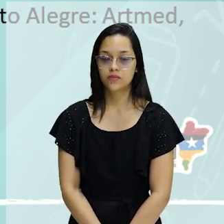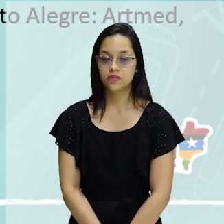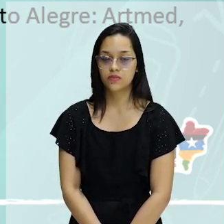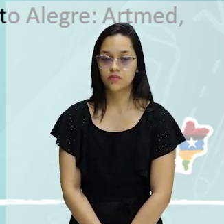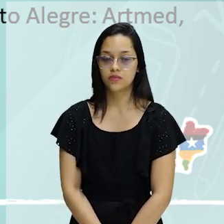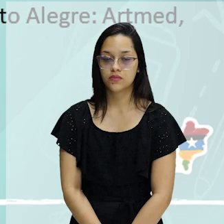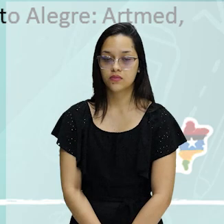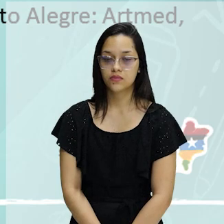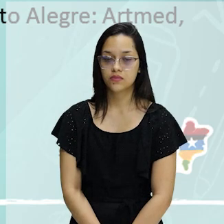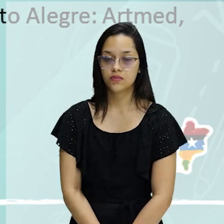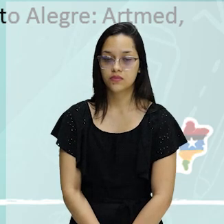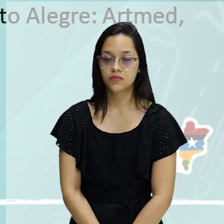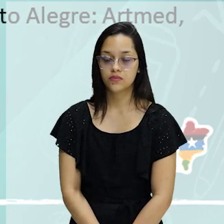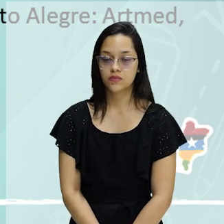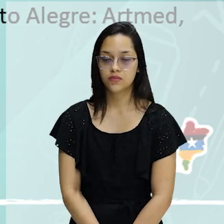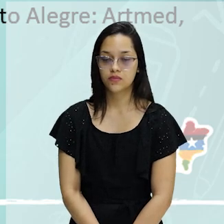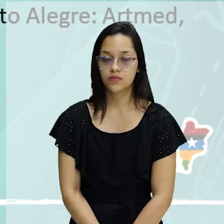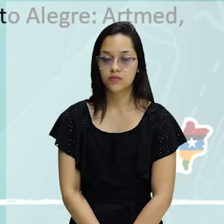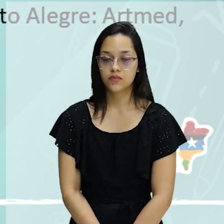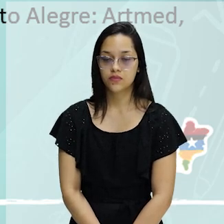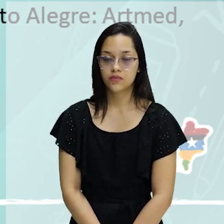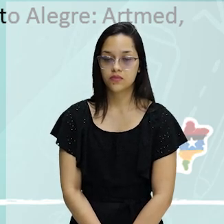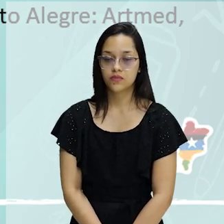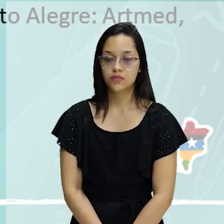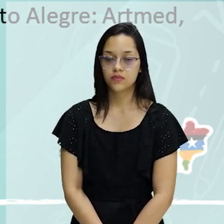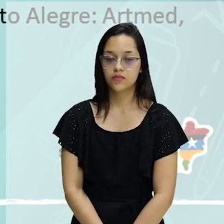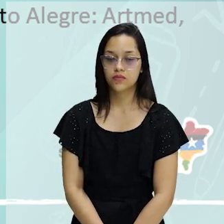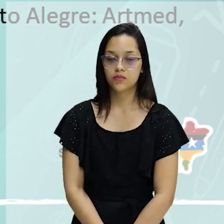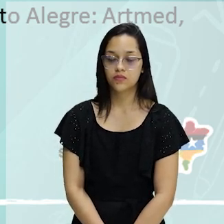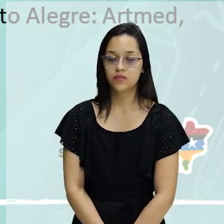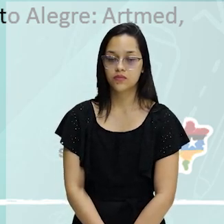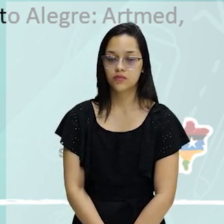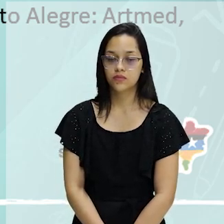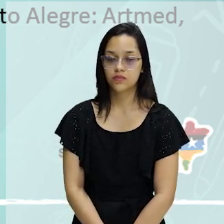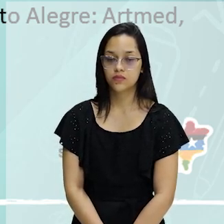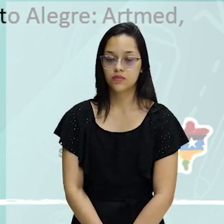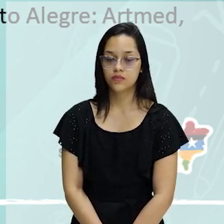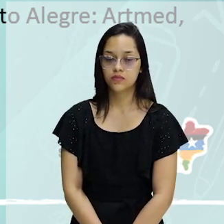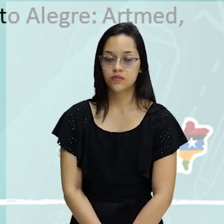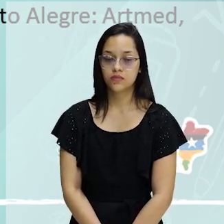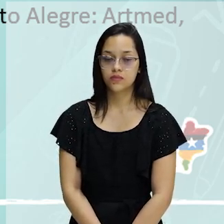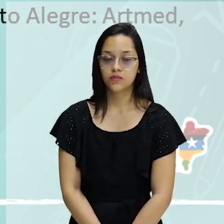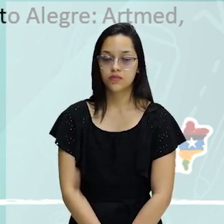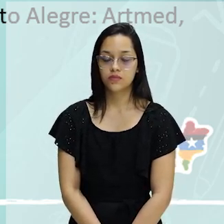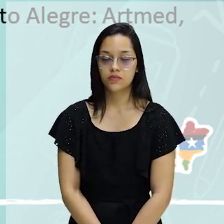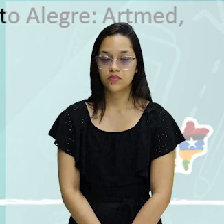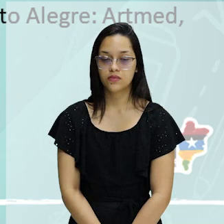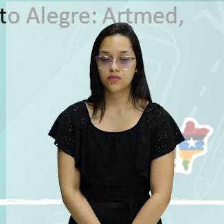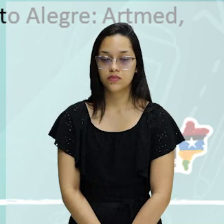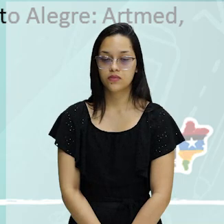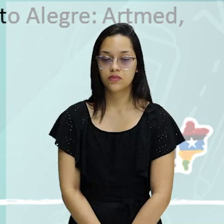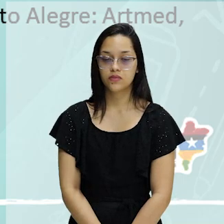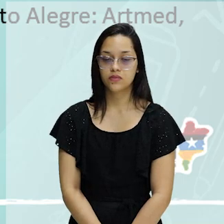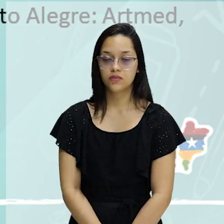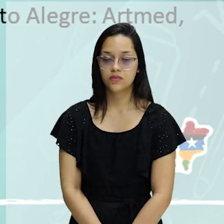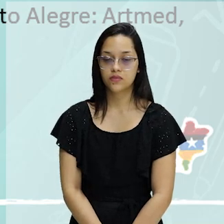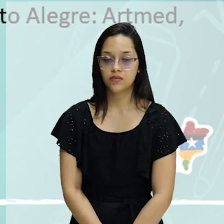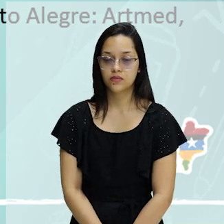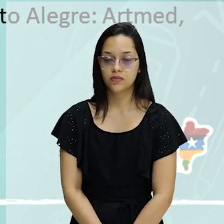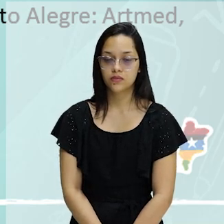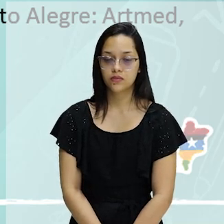determinado tipo de meio ou de tecnologia, ele não deve ser limitado a isso, já falei, Já que consiste de uma forma